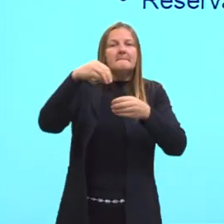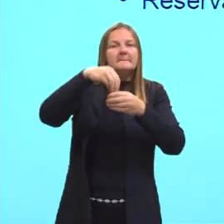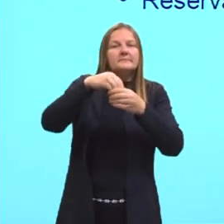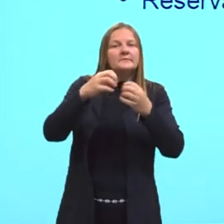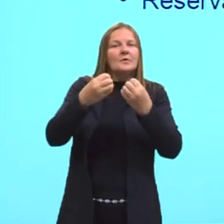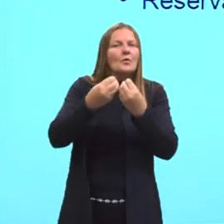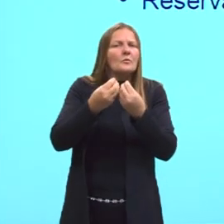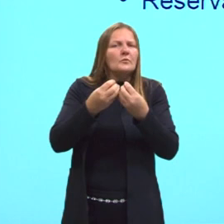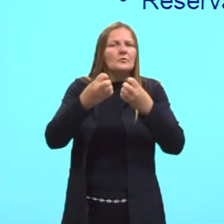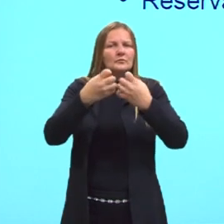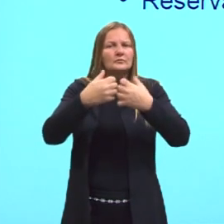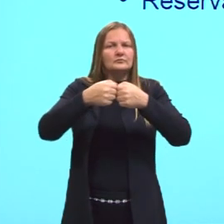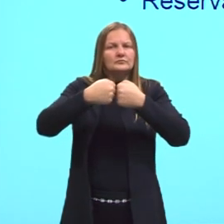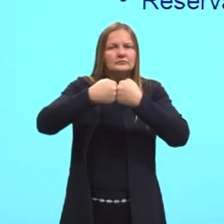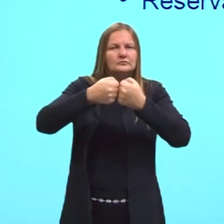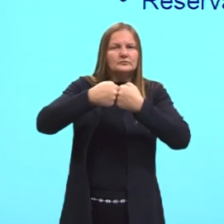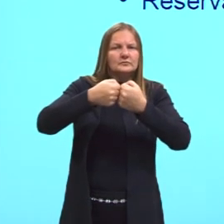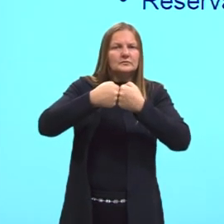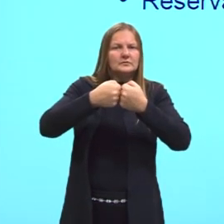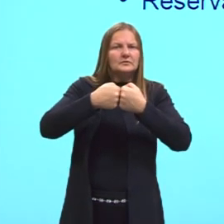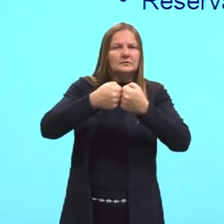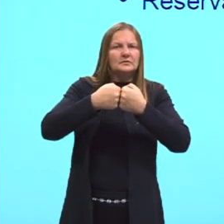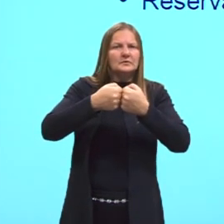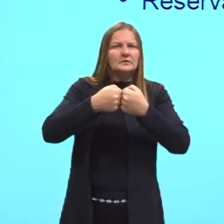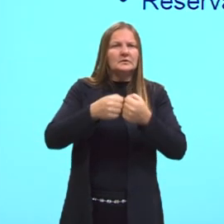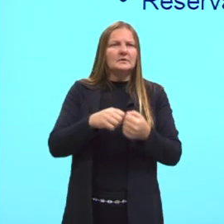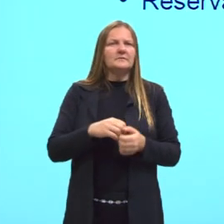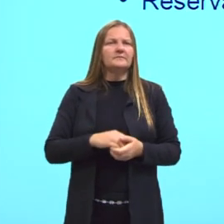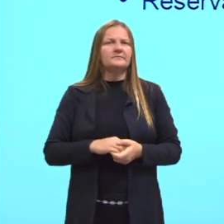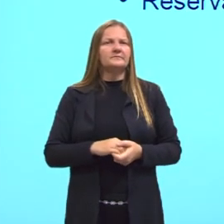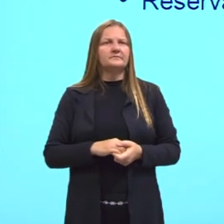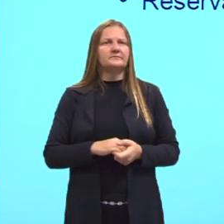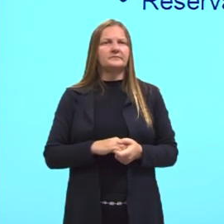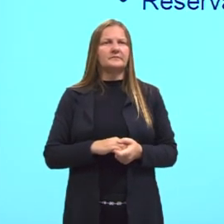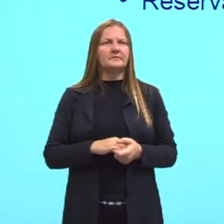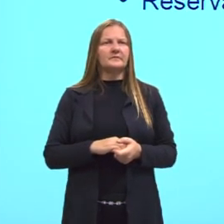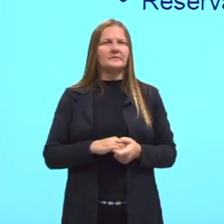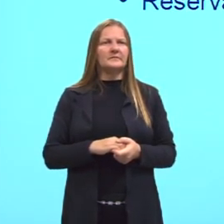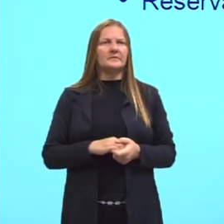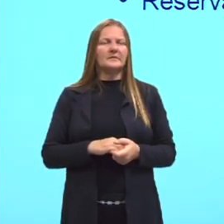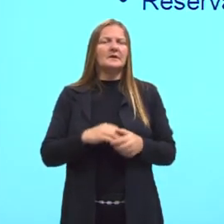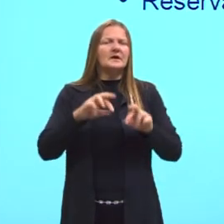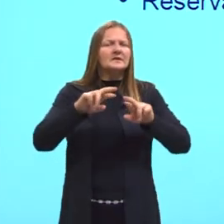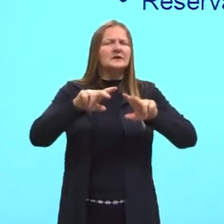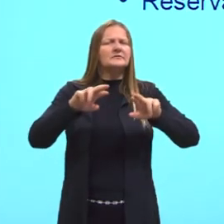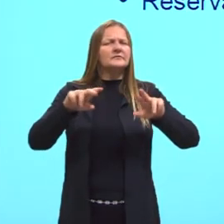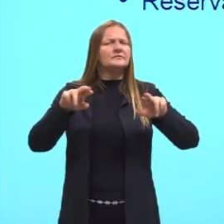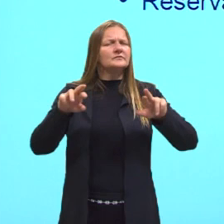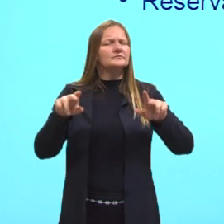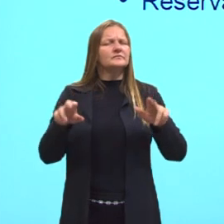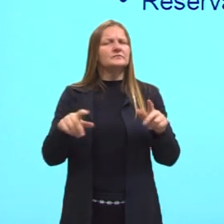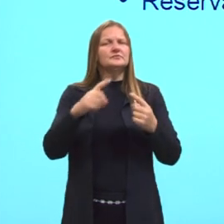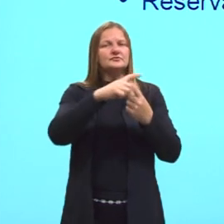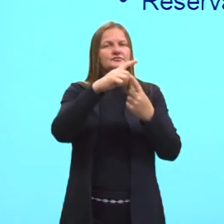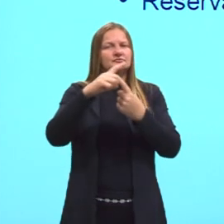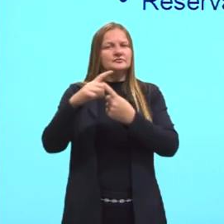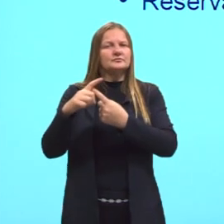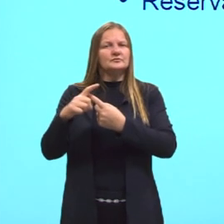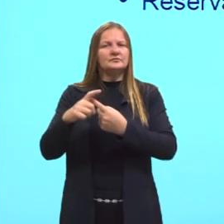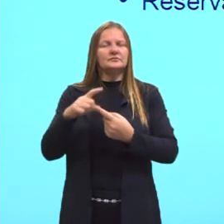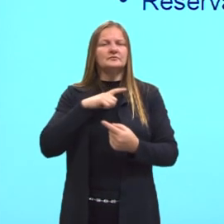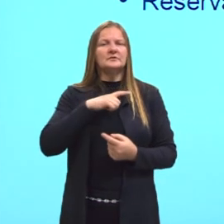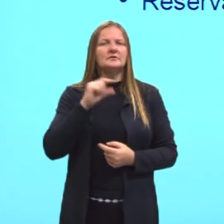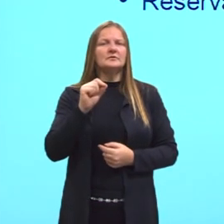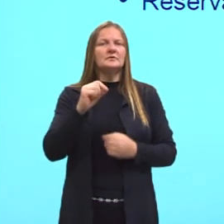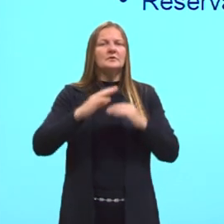do ser vivo, do organismo. Por exemplo, o tecido conjuntivo frouxo, denso e reticular. Ele